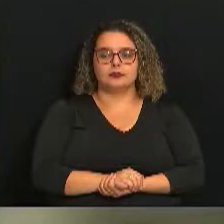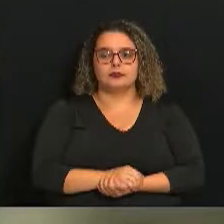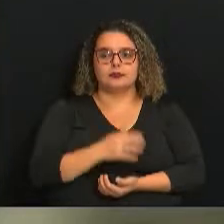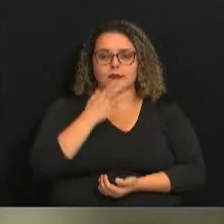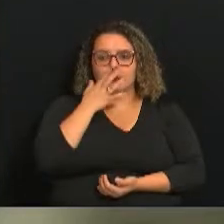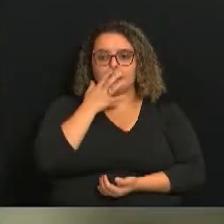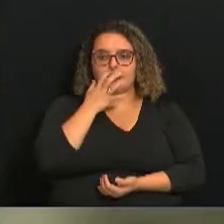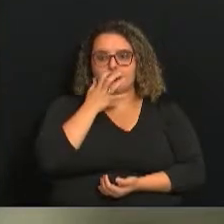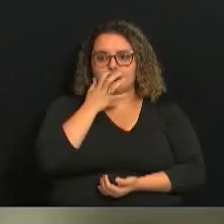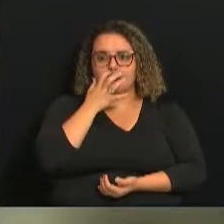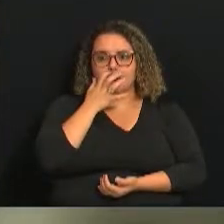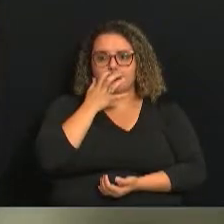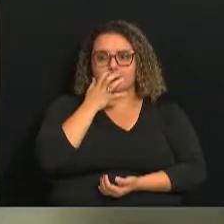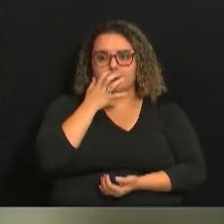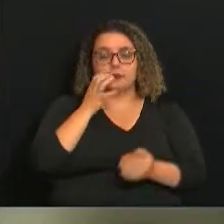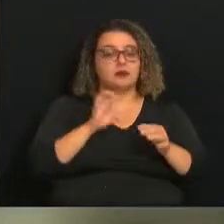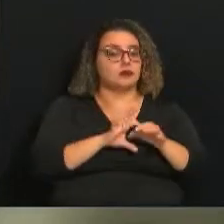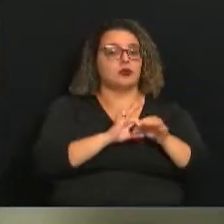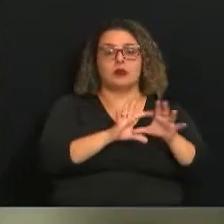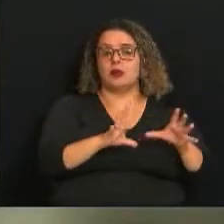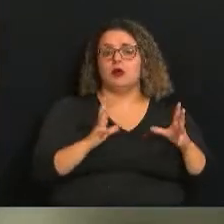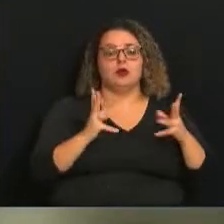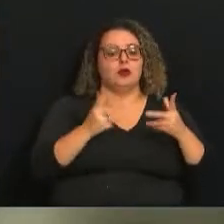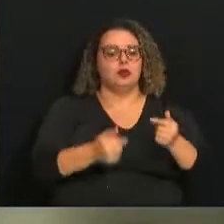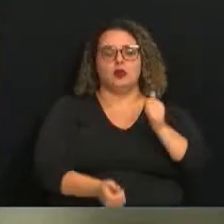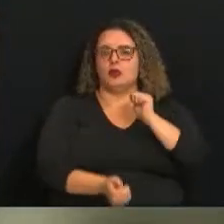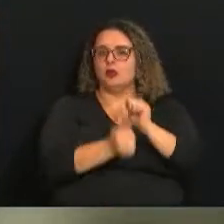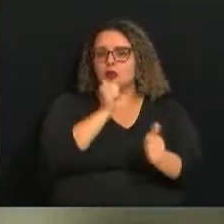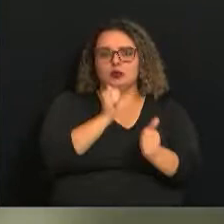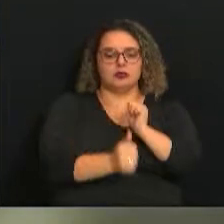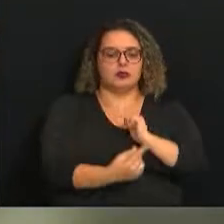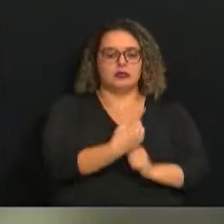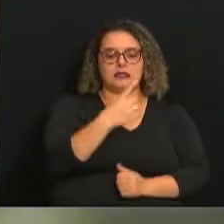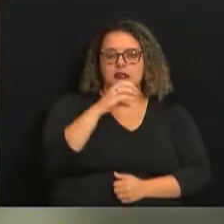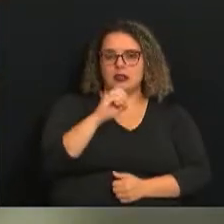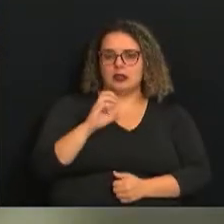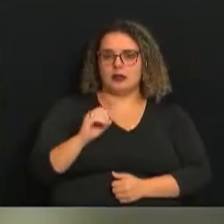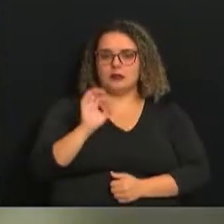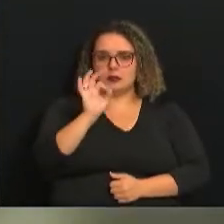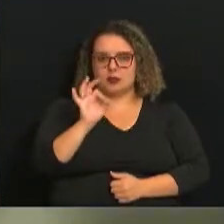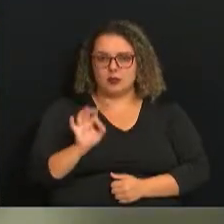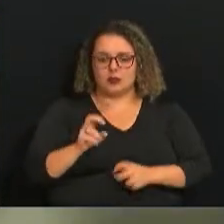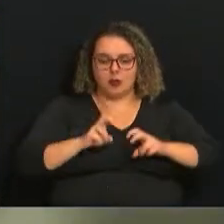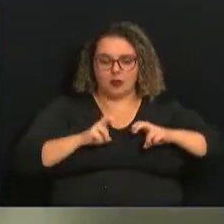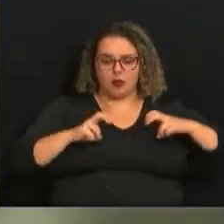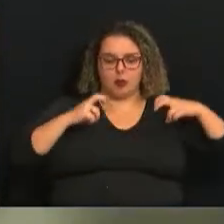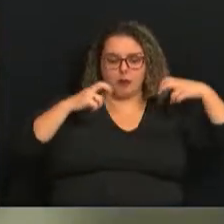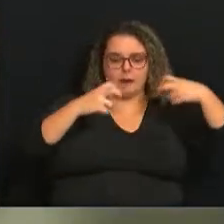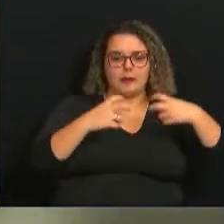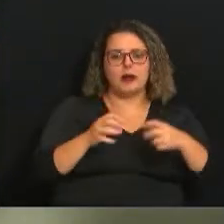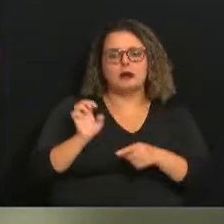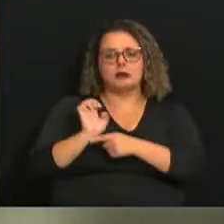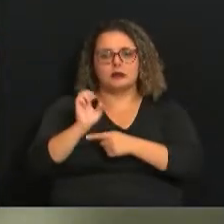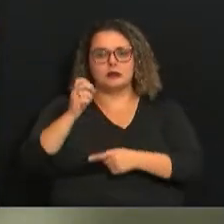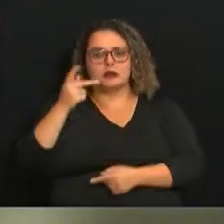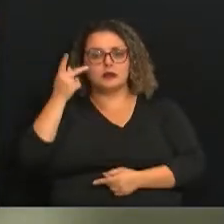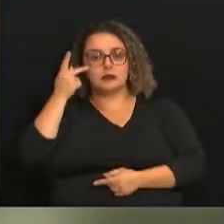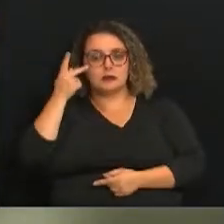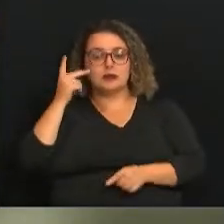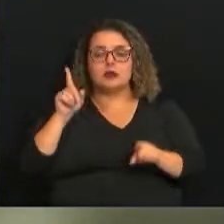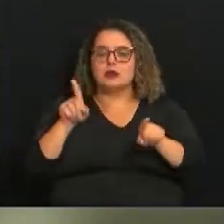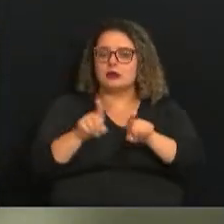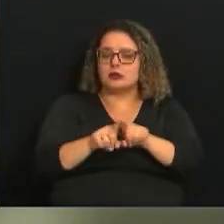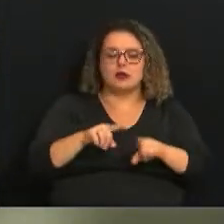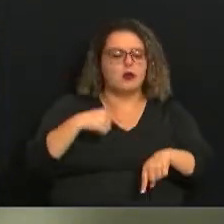Estão liberados todos os jogos de futebol com 100% de ocupação nos estádios em São Paulo e se aplica também a todas as